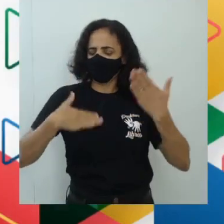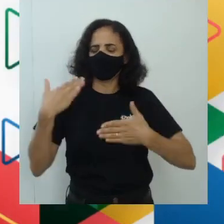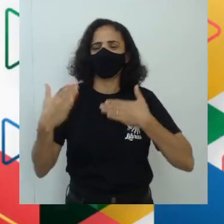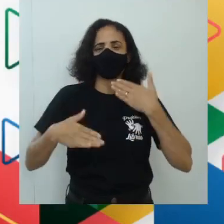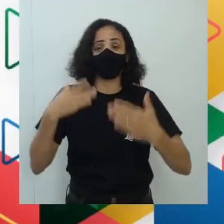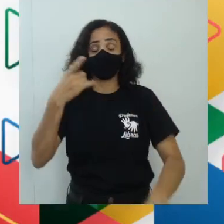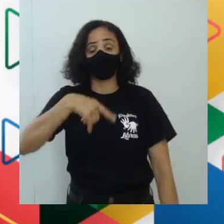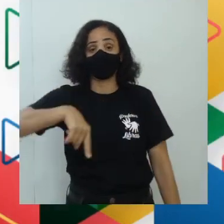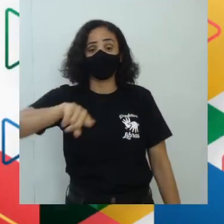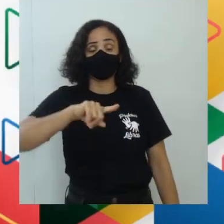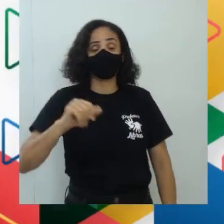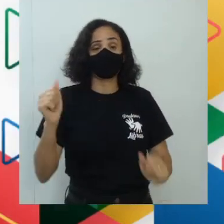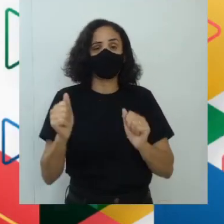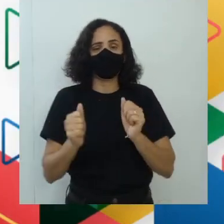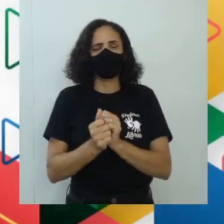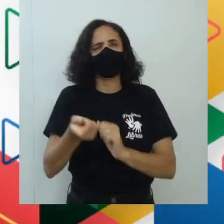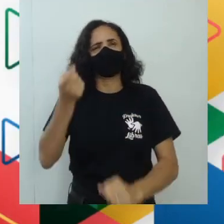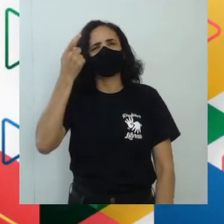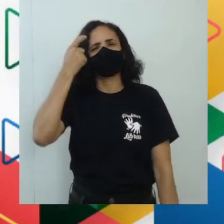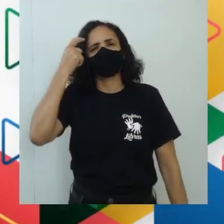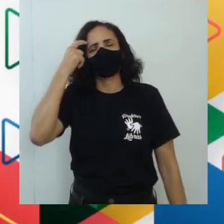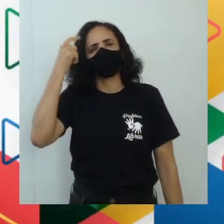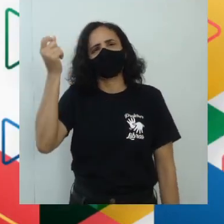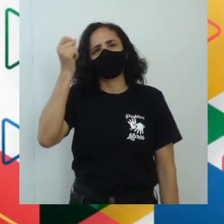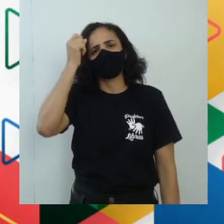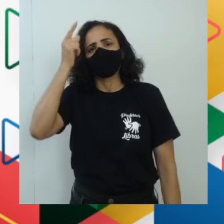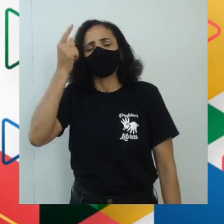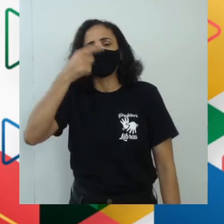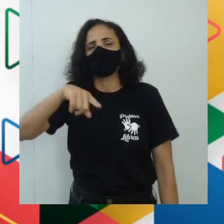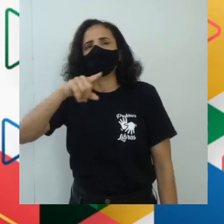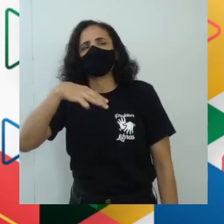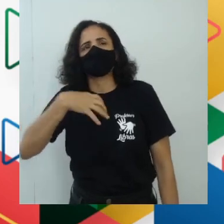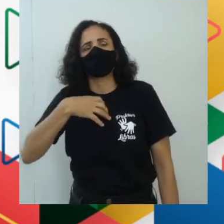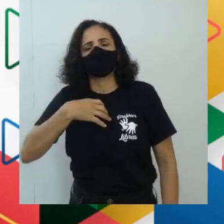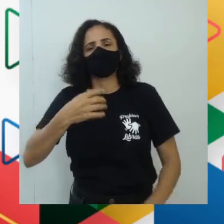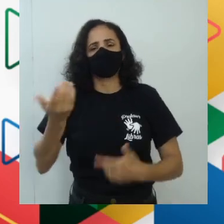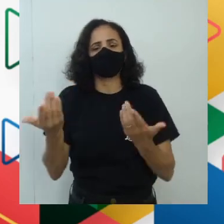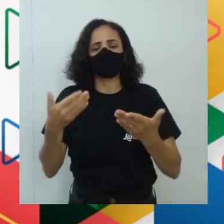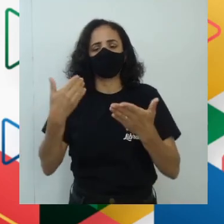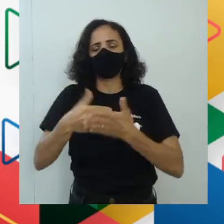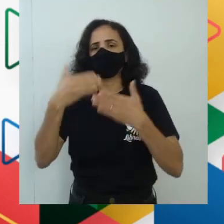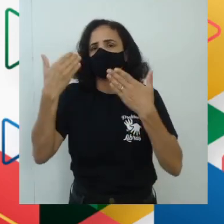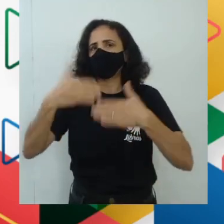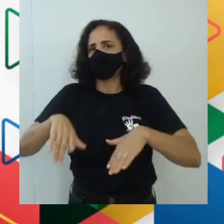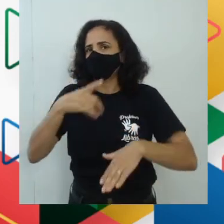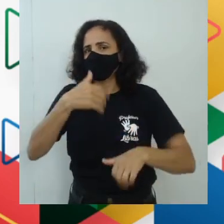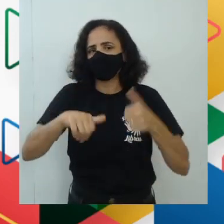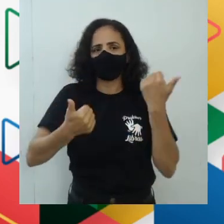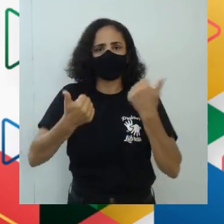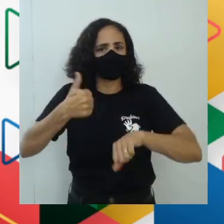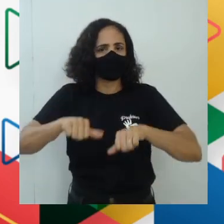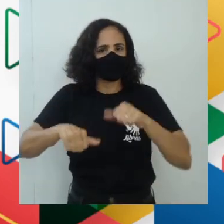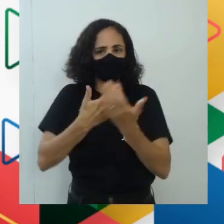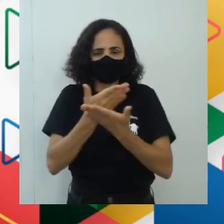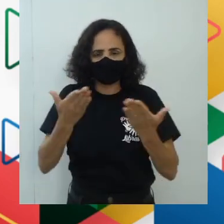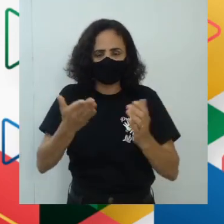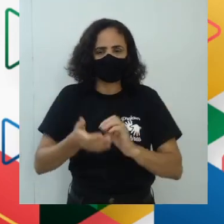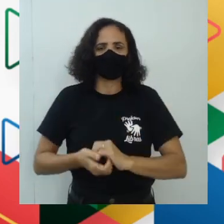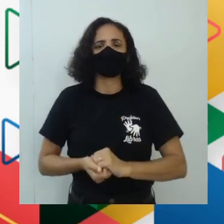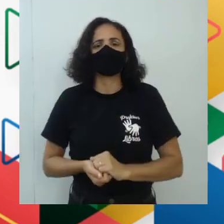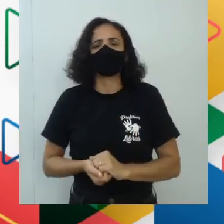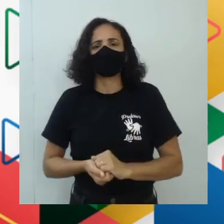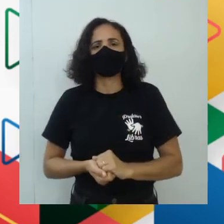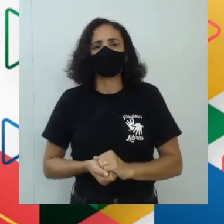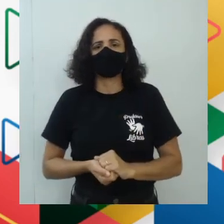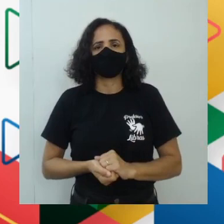gente já possa ter uma ideia de como serão essas avaliações, ok? Então vamos lá.